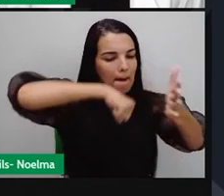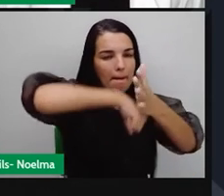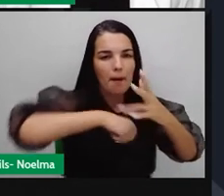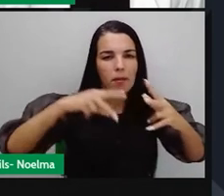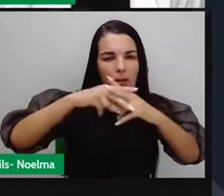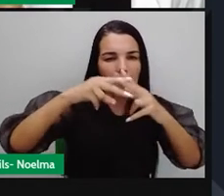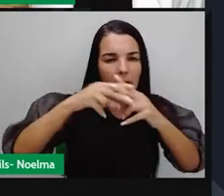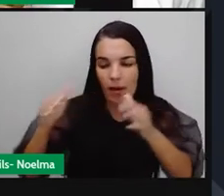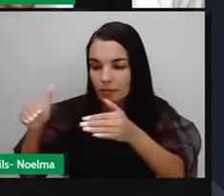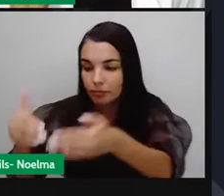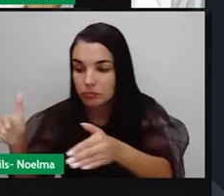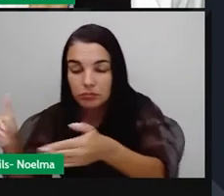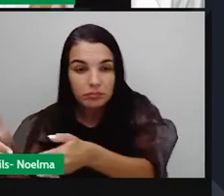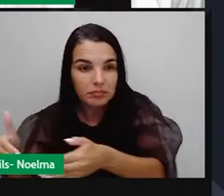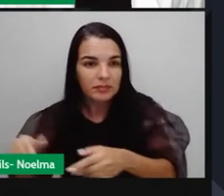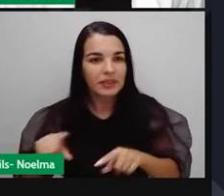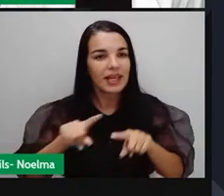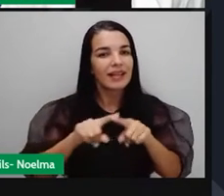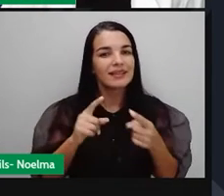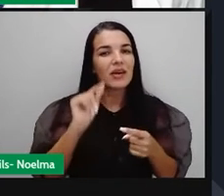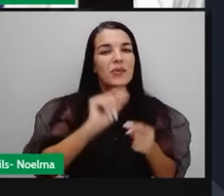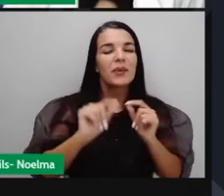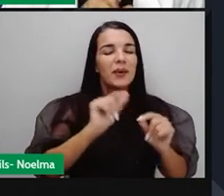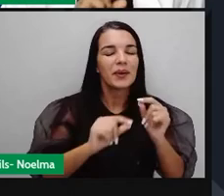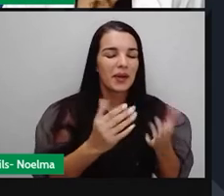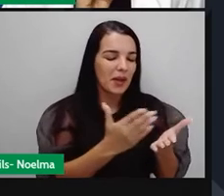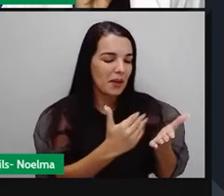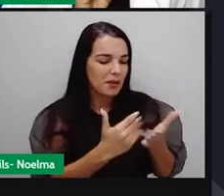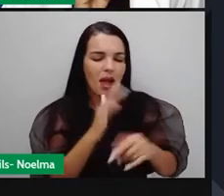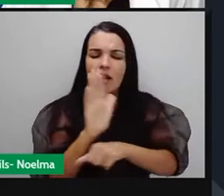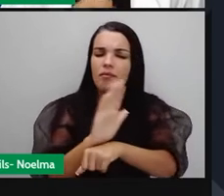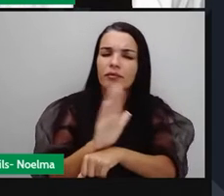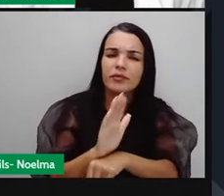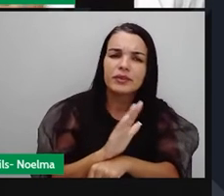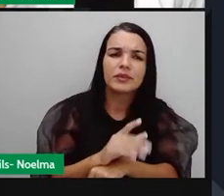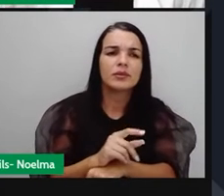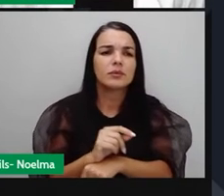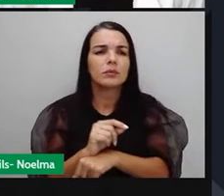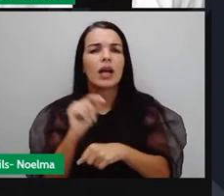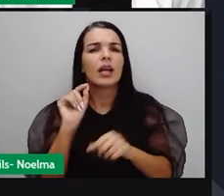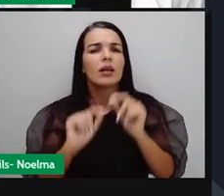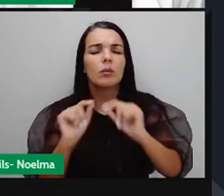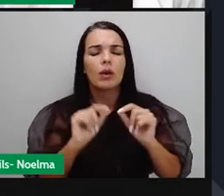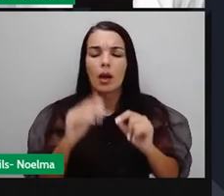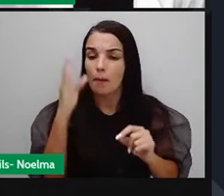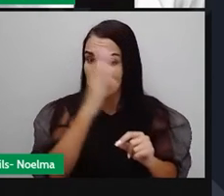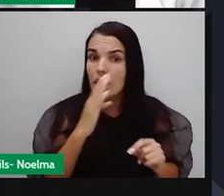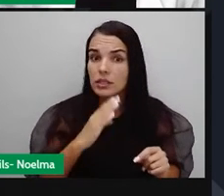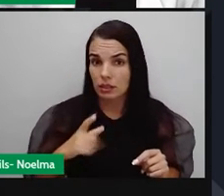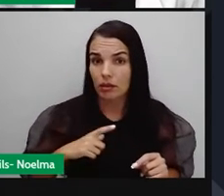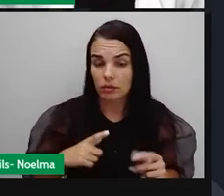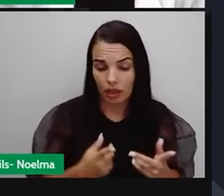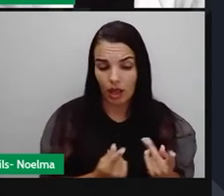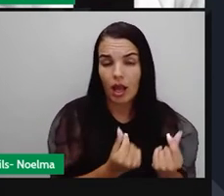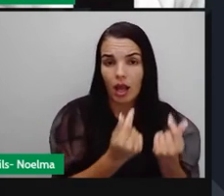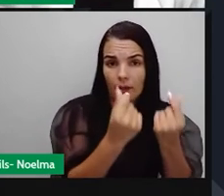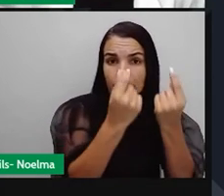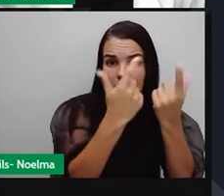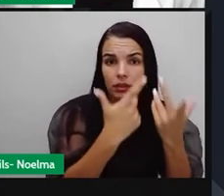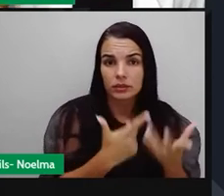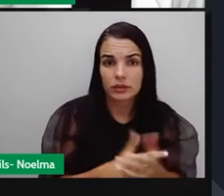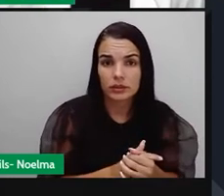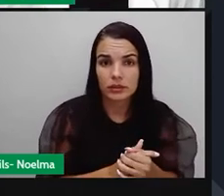comunista e revista em quadrinho, filme, nós somos brasileiros, o Brasil é um país capitalista, a gente era mais